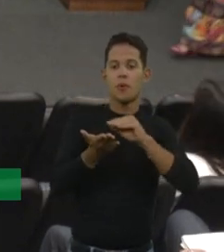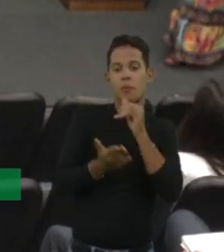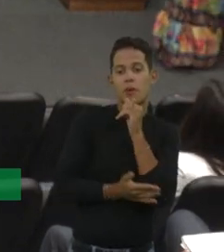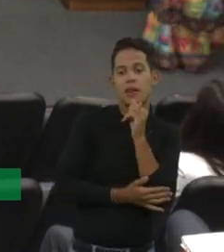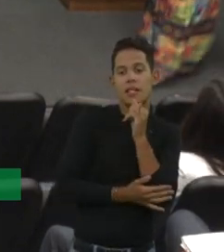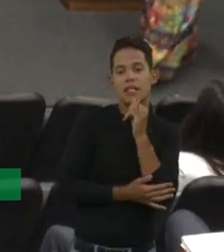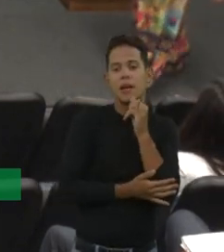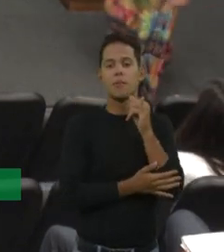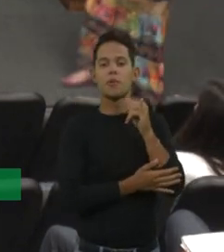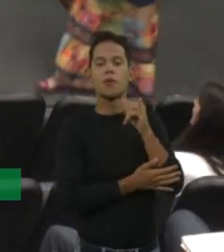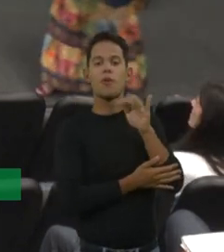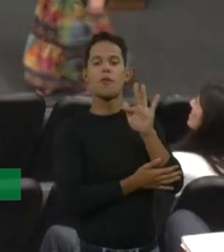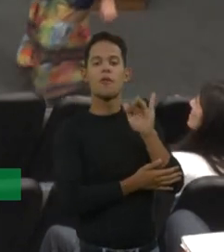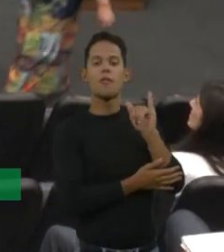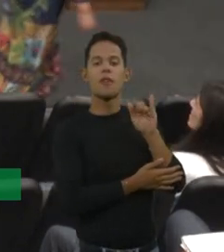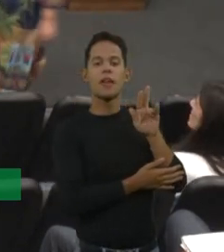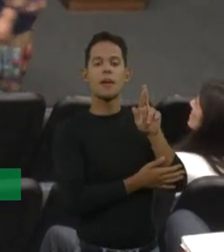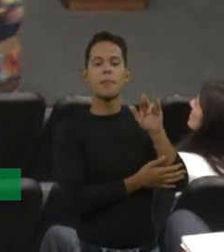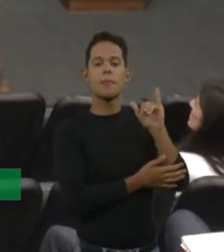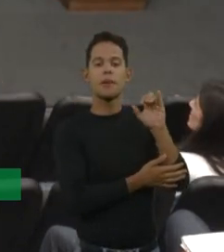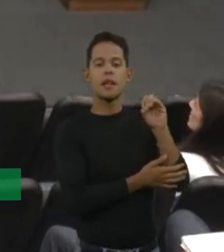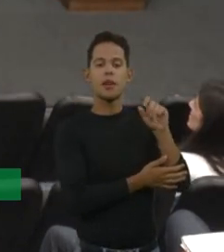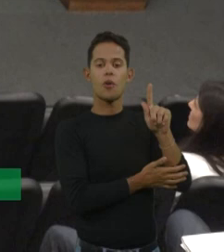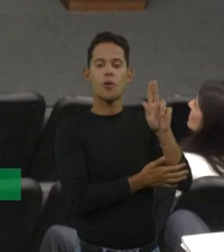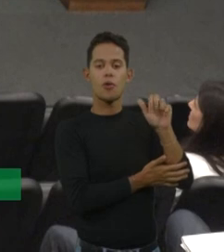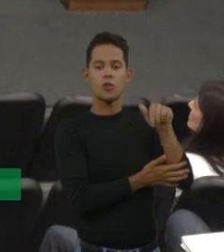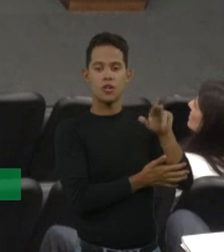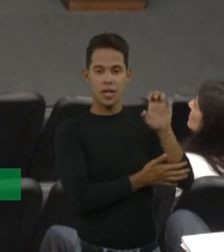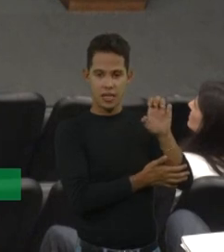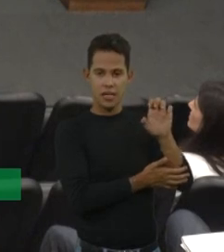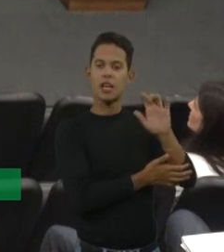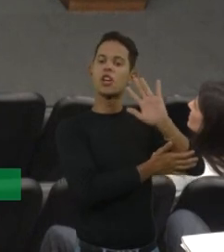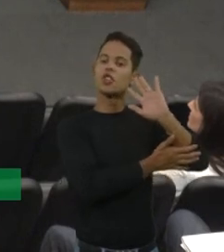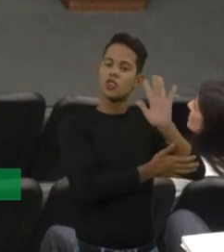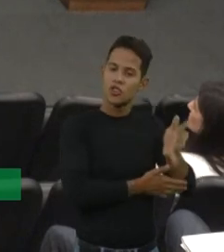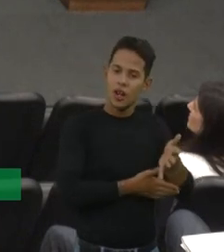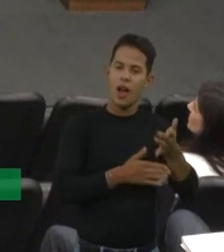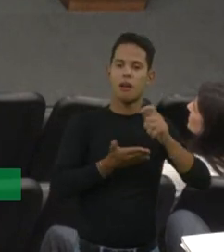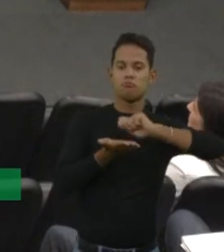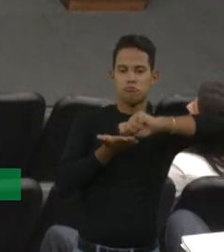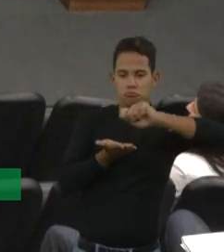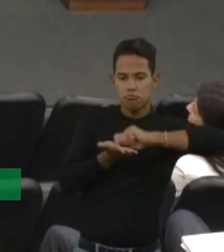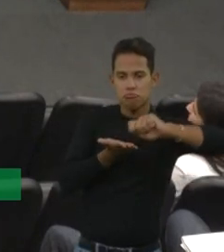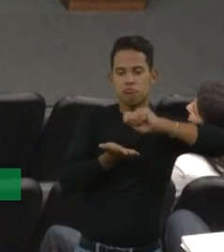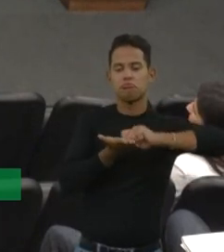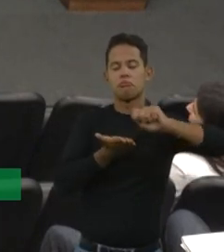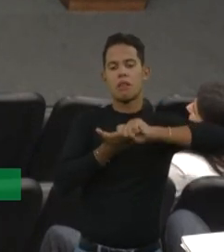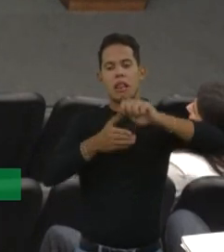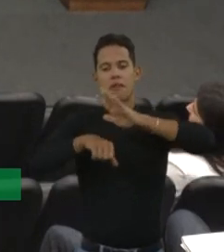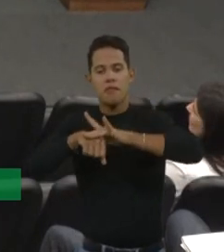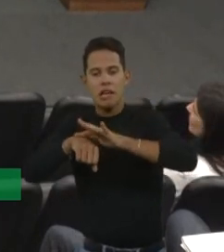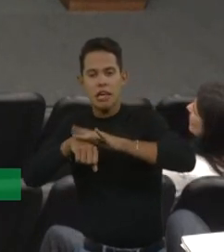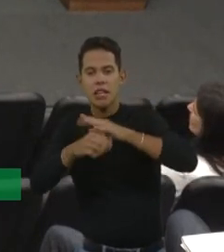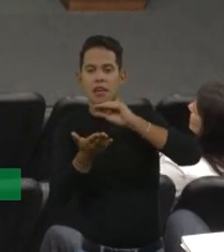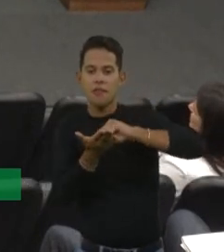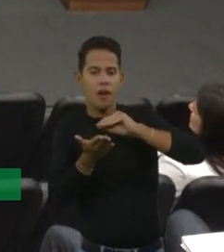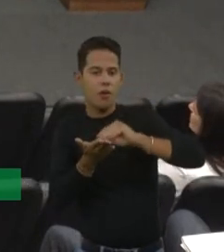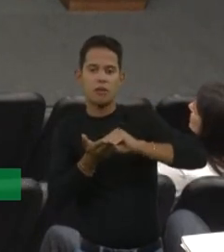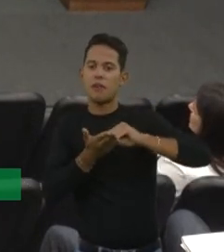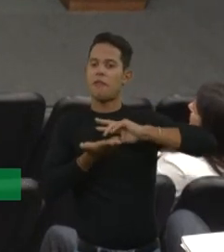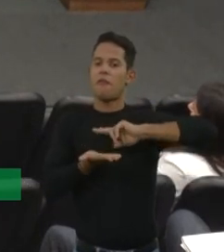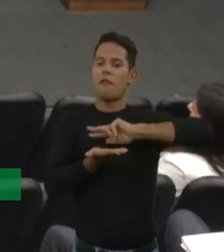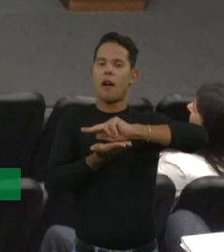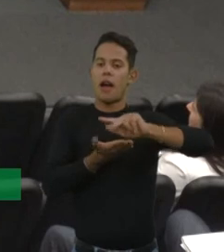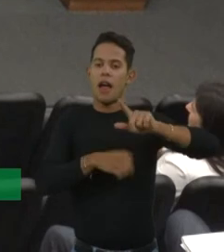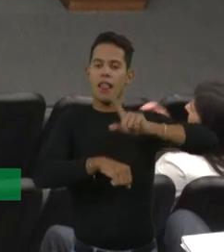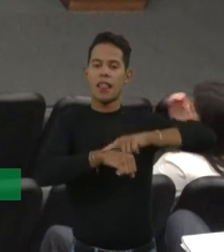Então, já foram descritas doenças, deficiências em vários fatores da coagulação e que todos